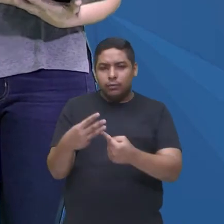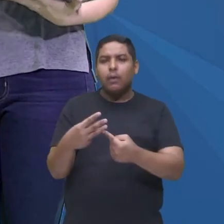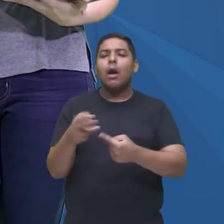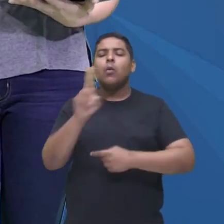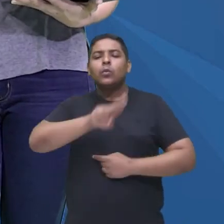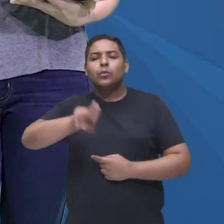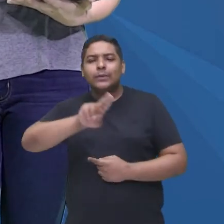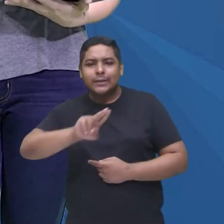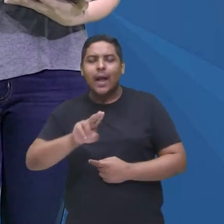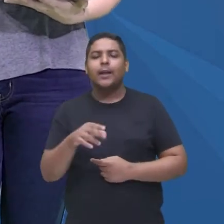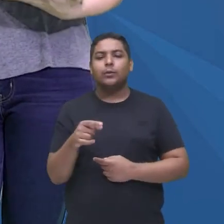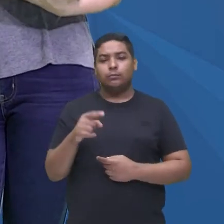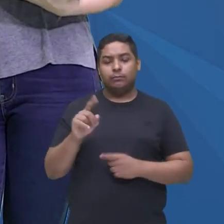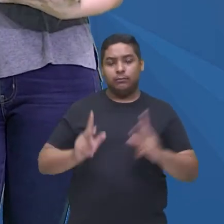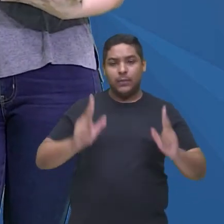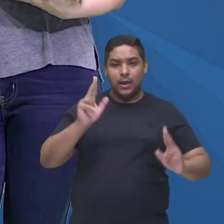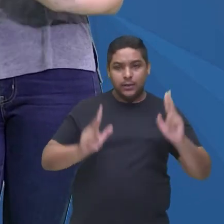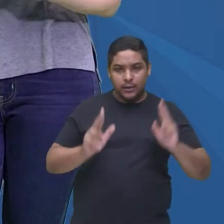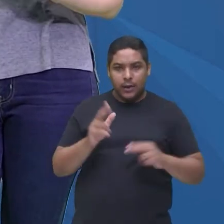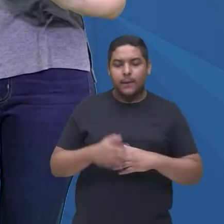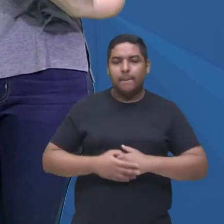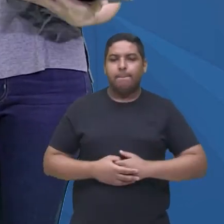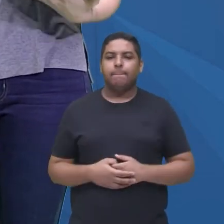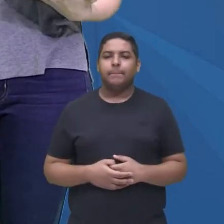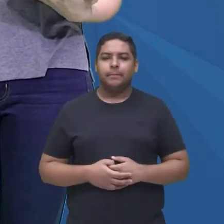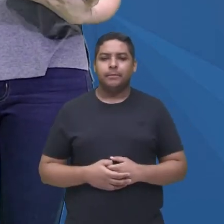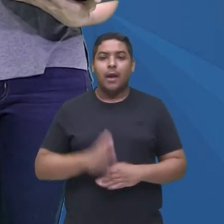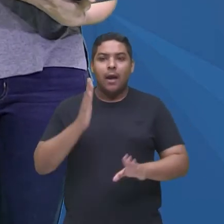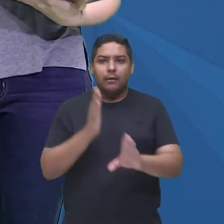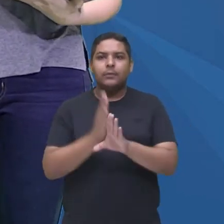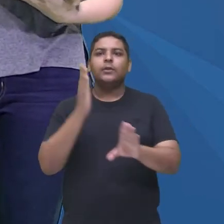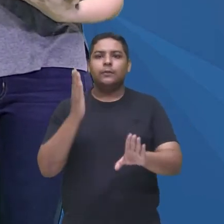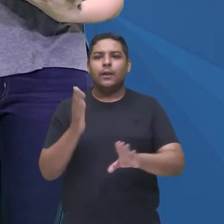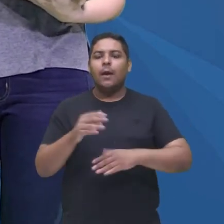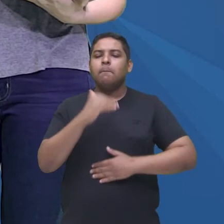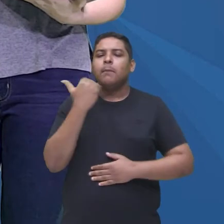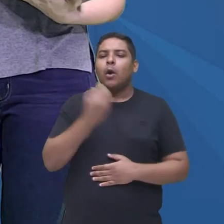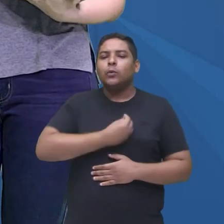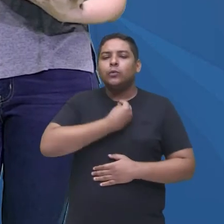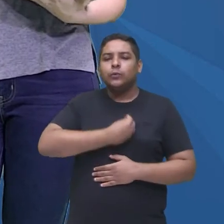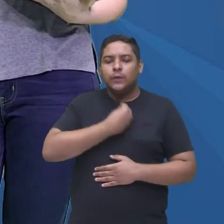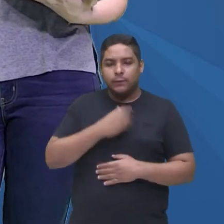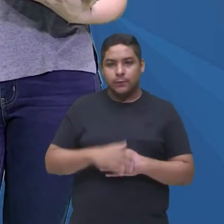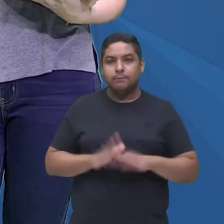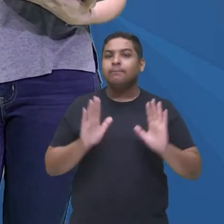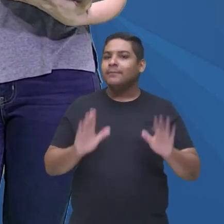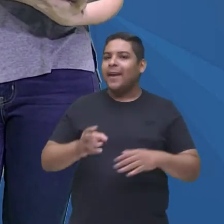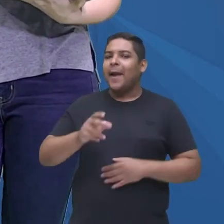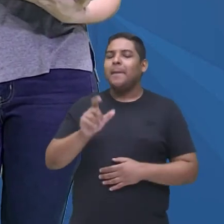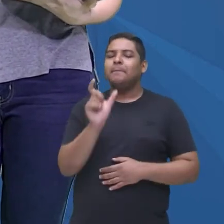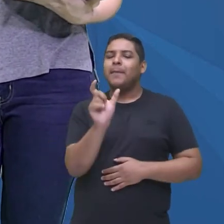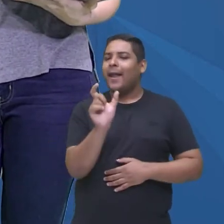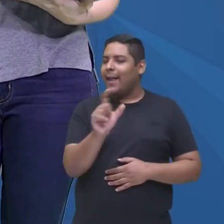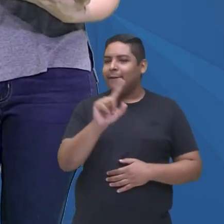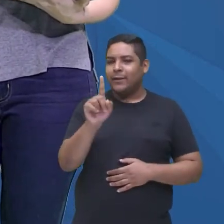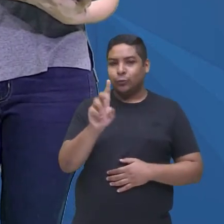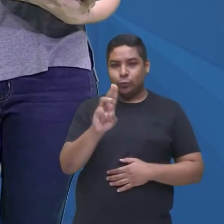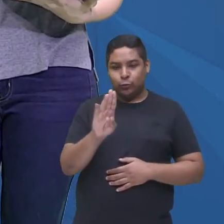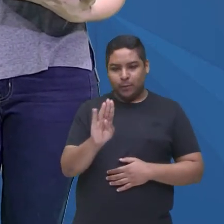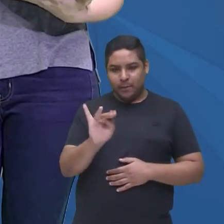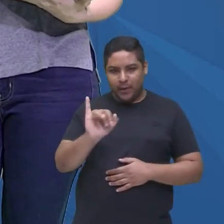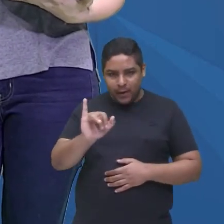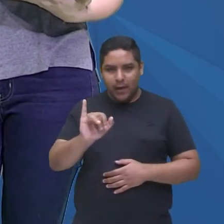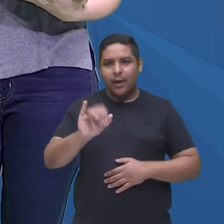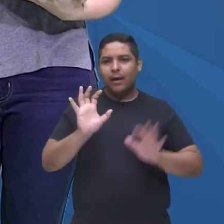para identificar ali, os mortos vivos, já que a palavra, zumbis, não é, não é mencionada,